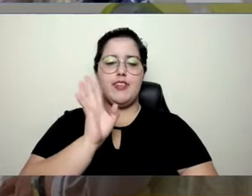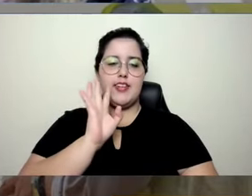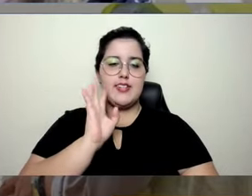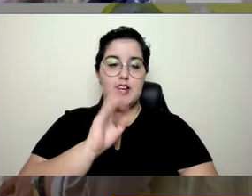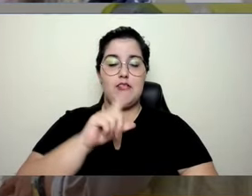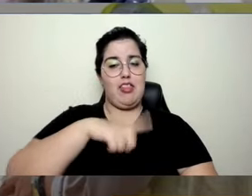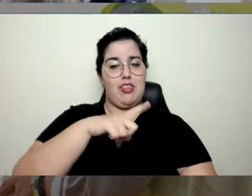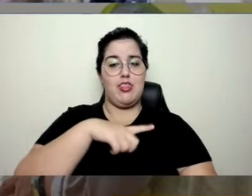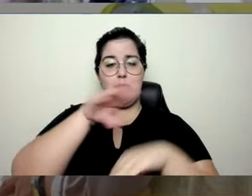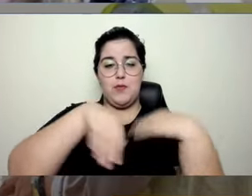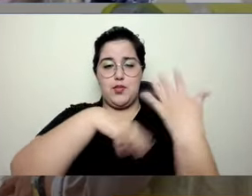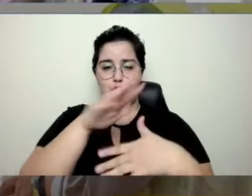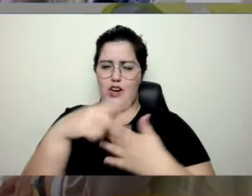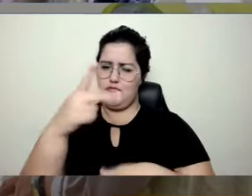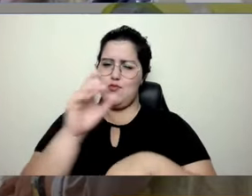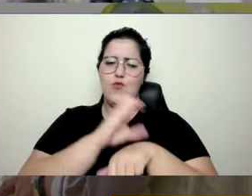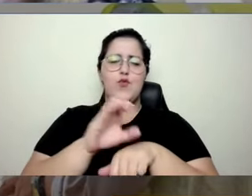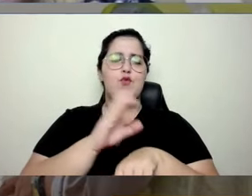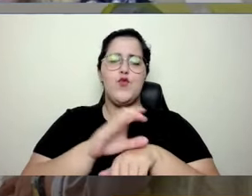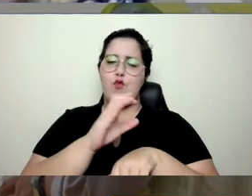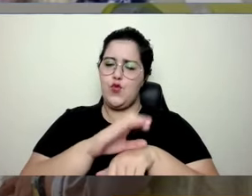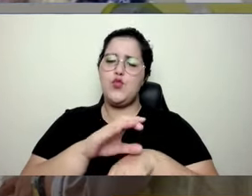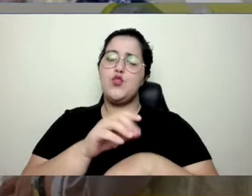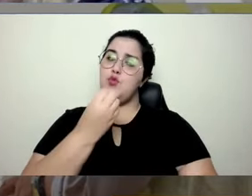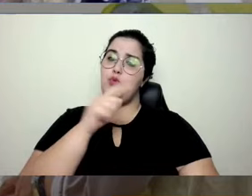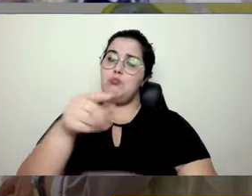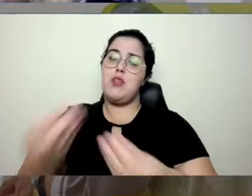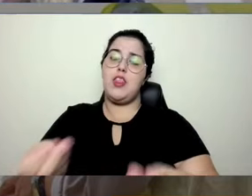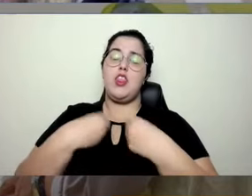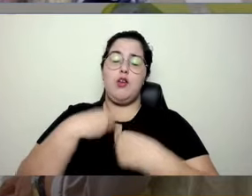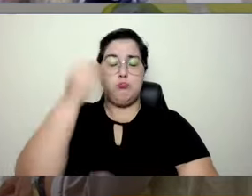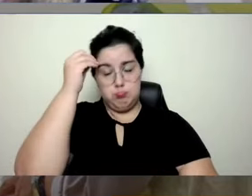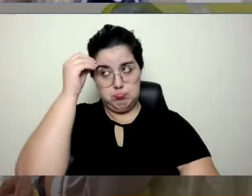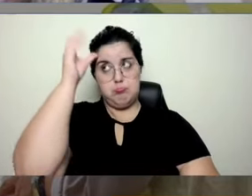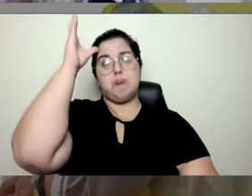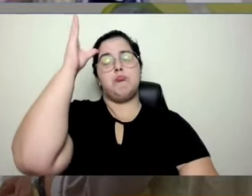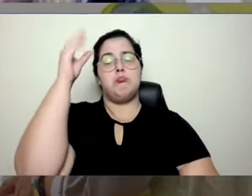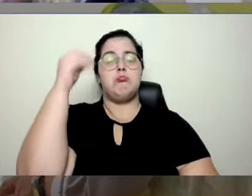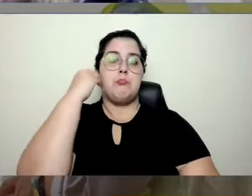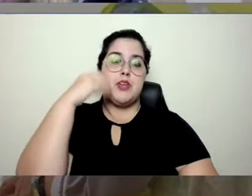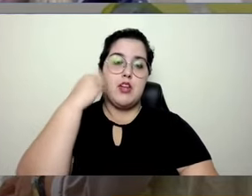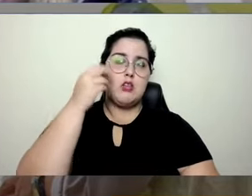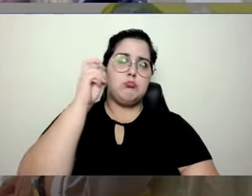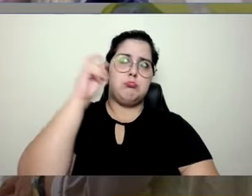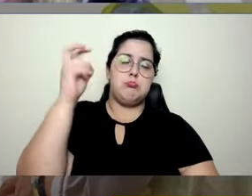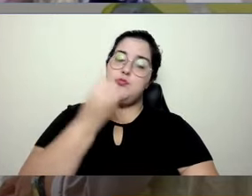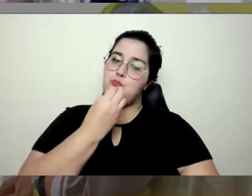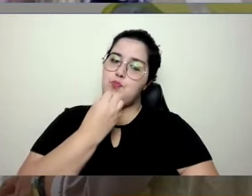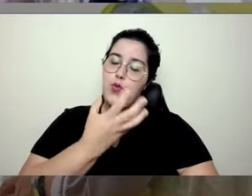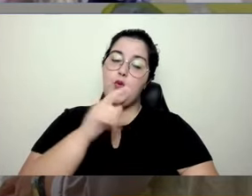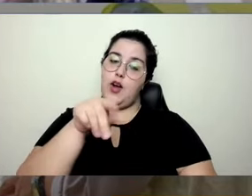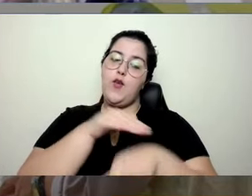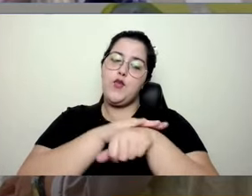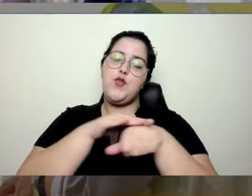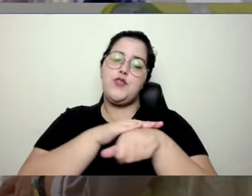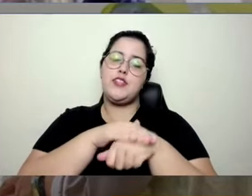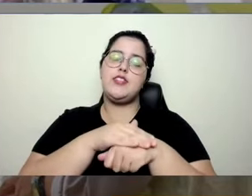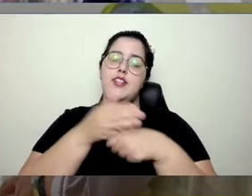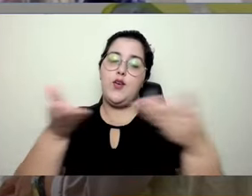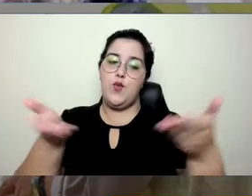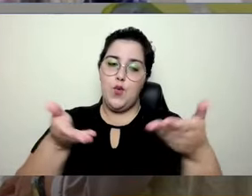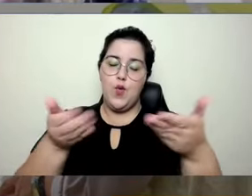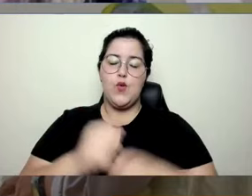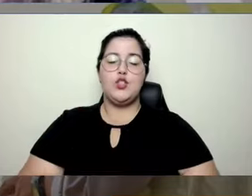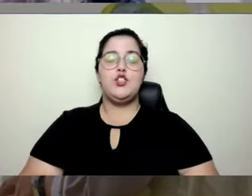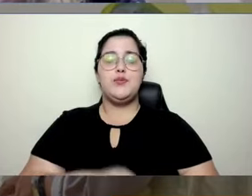bagunça que você tem na sua formação que te trouxe toda essa bagagem para estar aqui hoje conversando com a gente. E você tocou